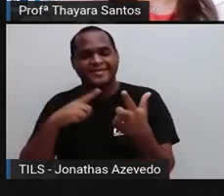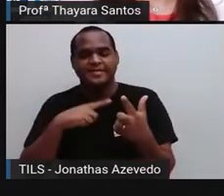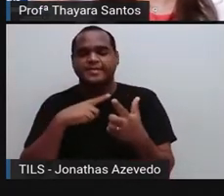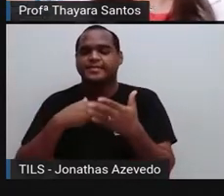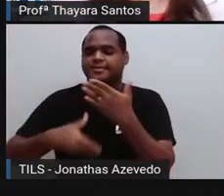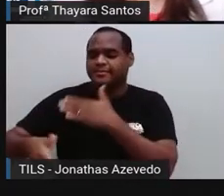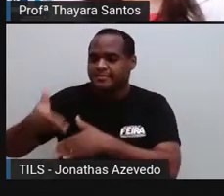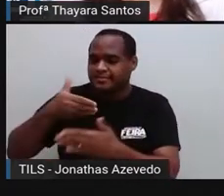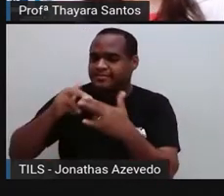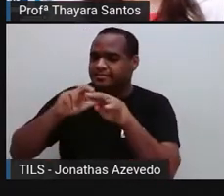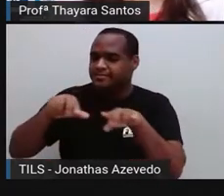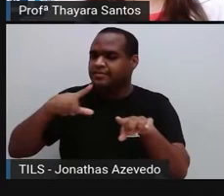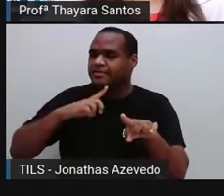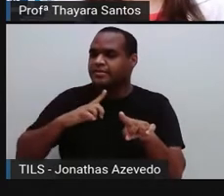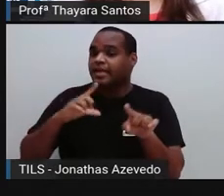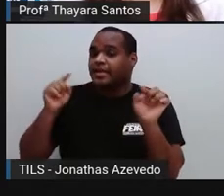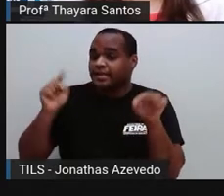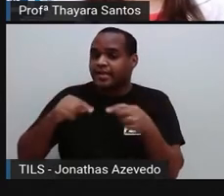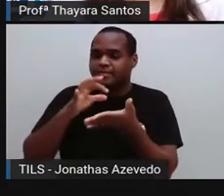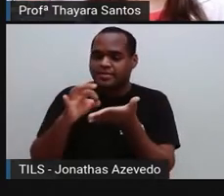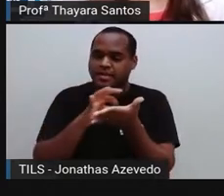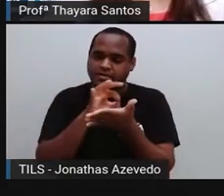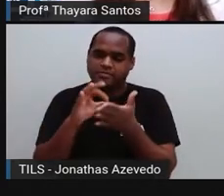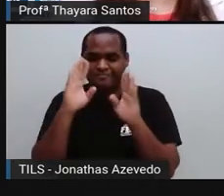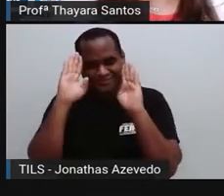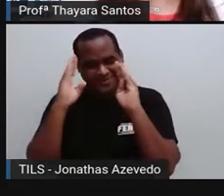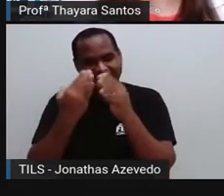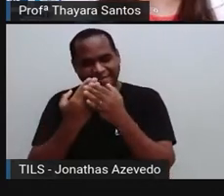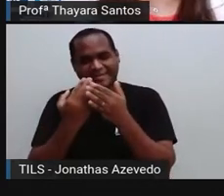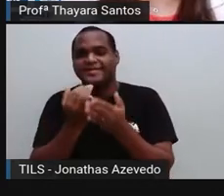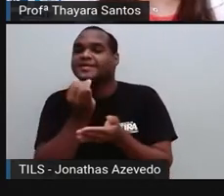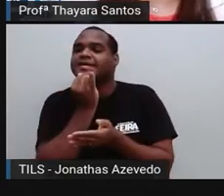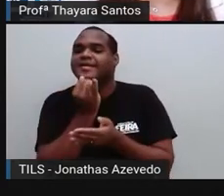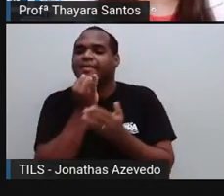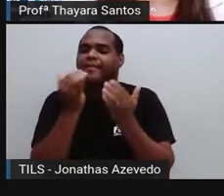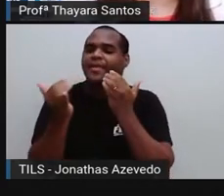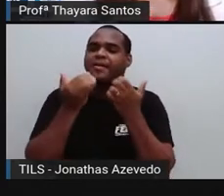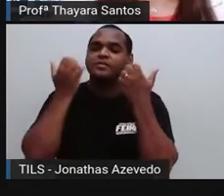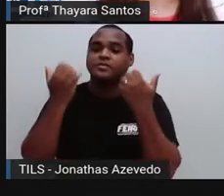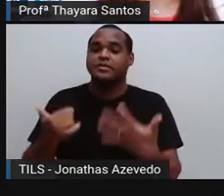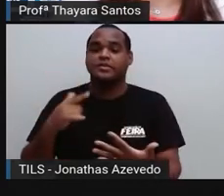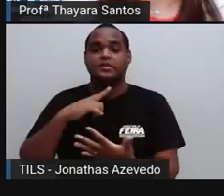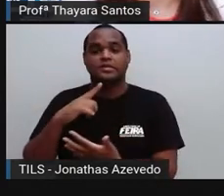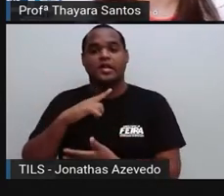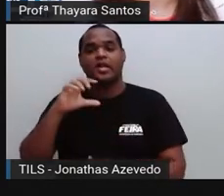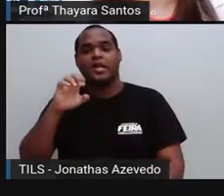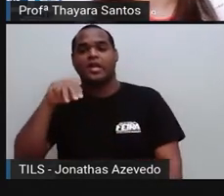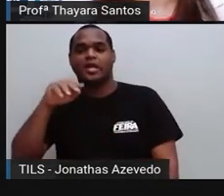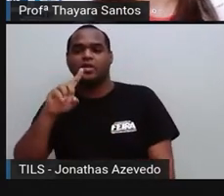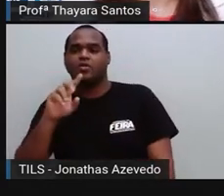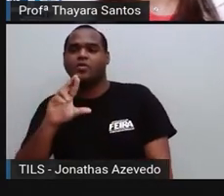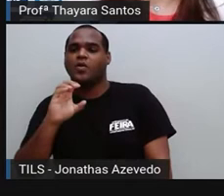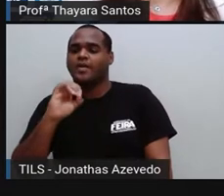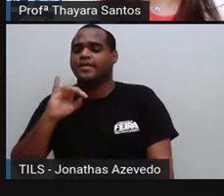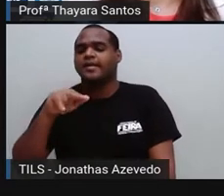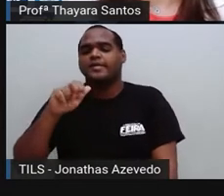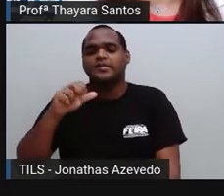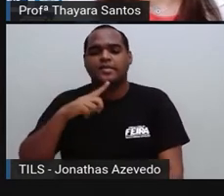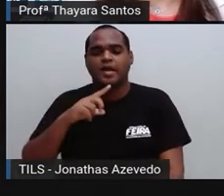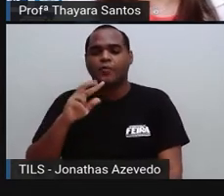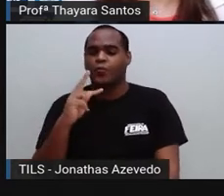ela vai atingir aquela célula-alvo. E os exemplos que a gente tem de glândulas endócrinas no nosso corpo é o